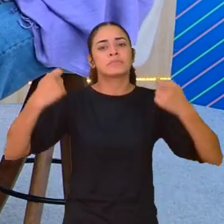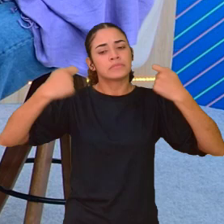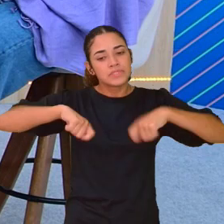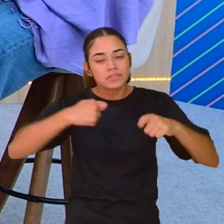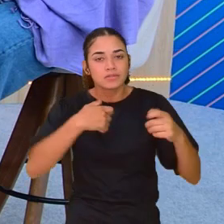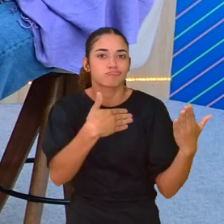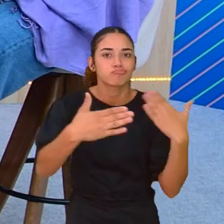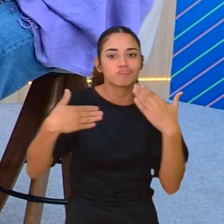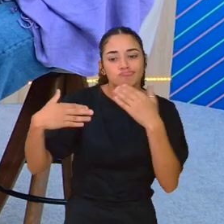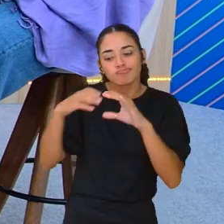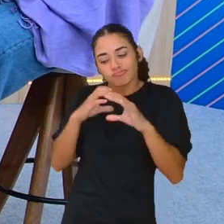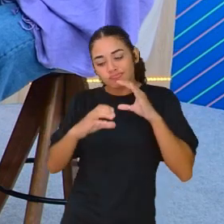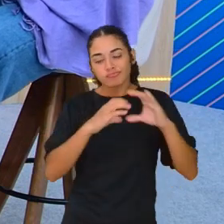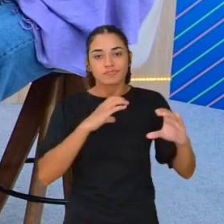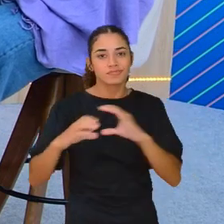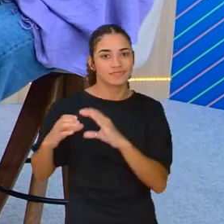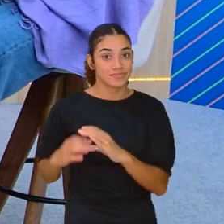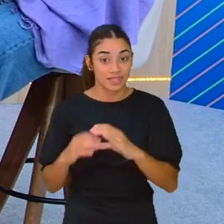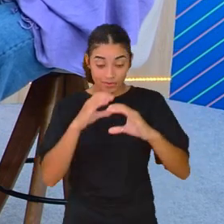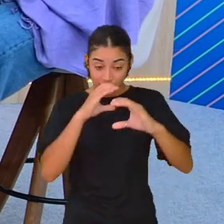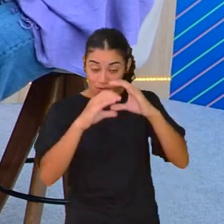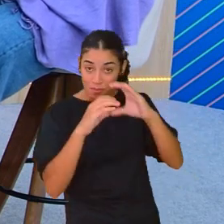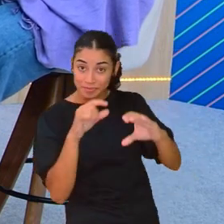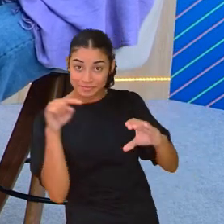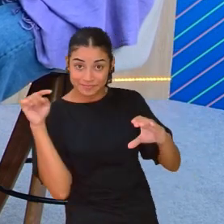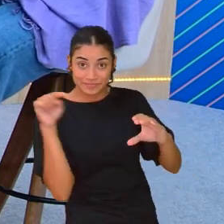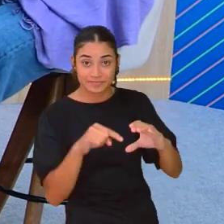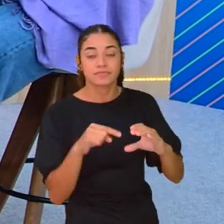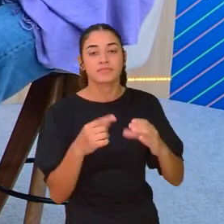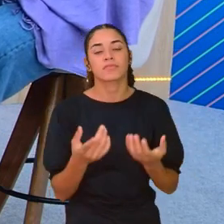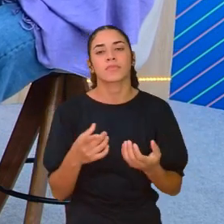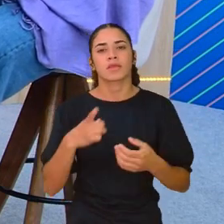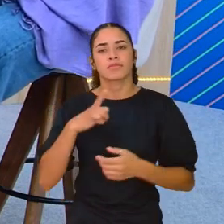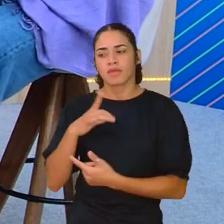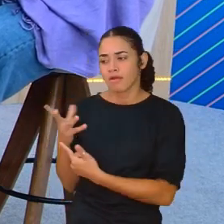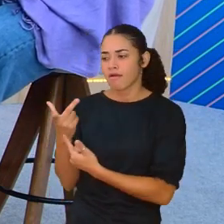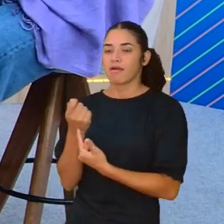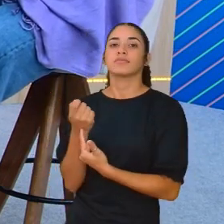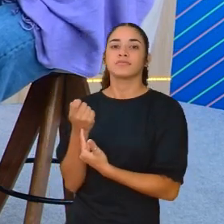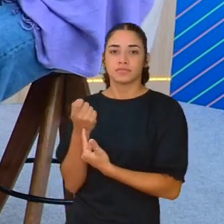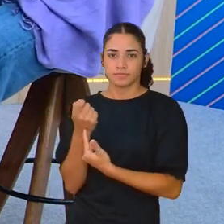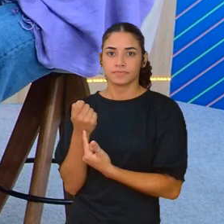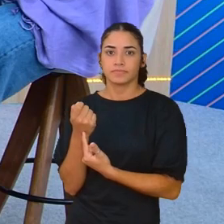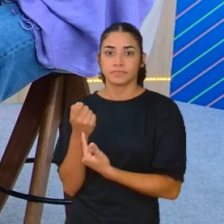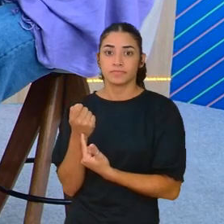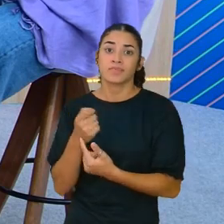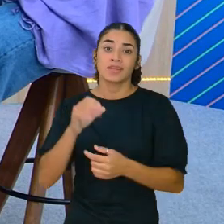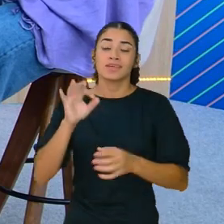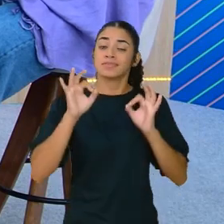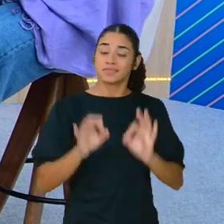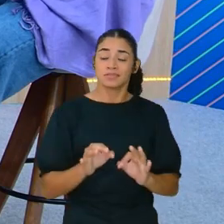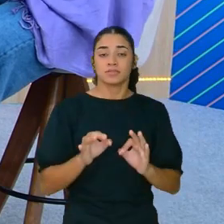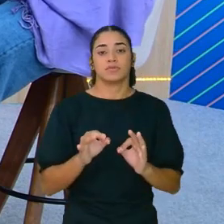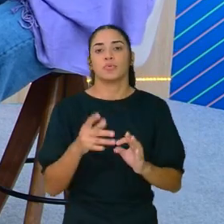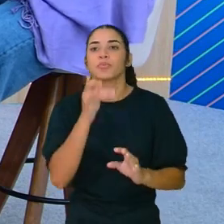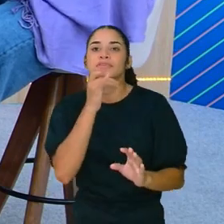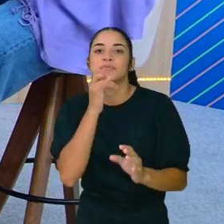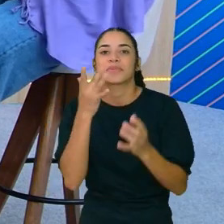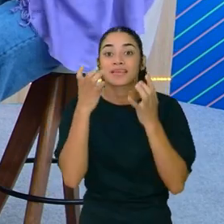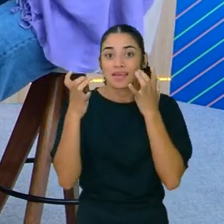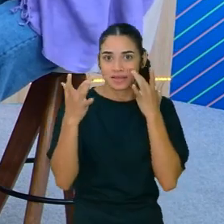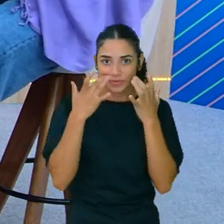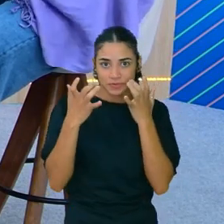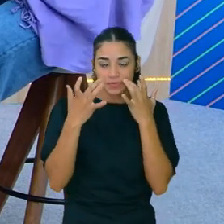comunicar, não é? E através dessa comunicação, a arte trabalha. Exatamente! Por exemplo, o teatro.